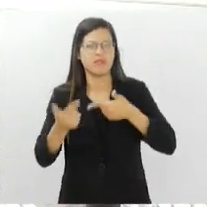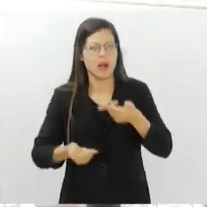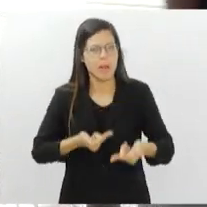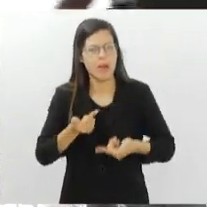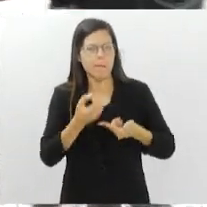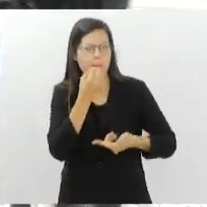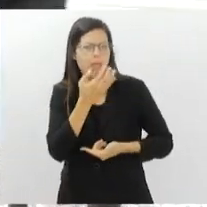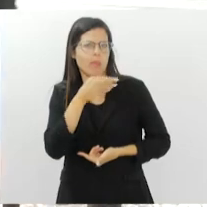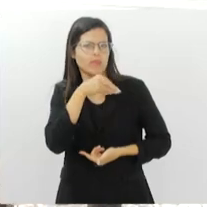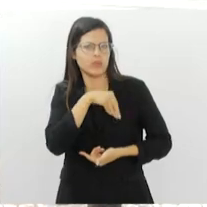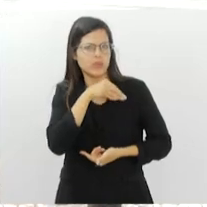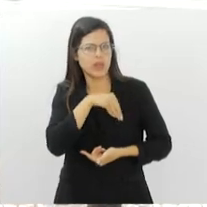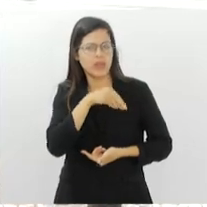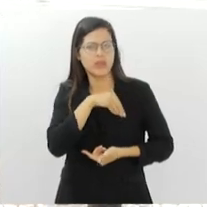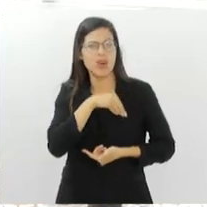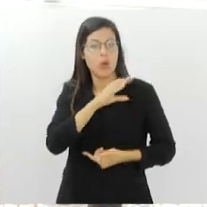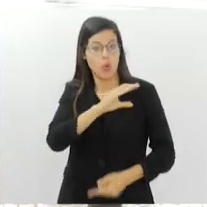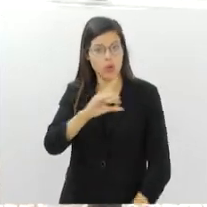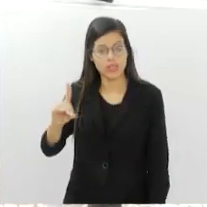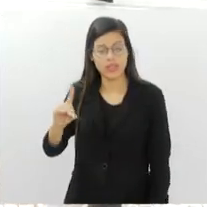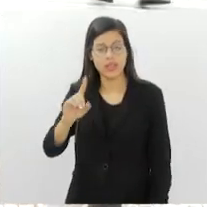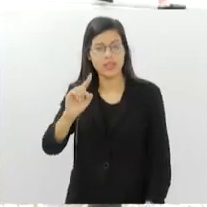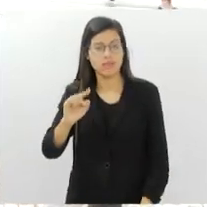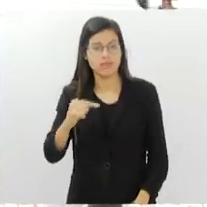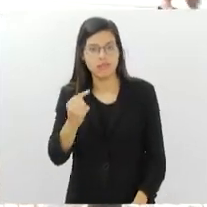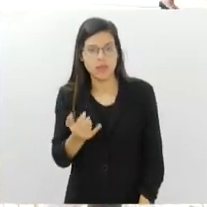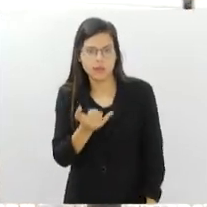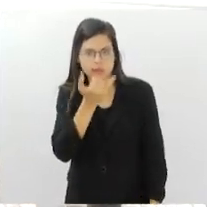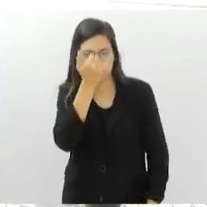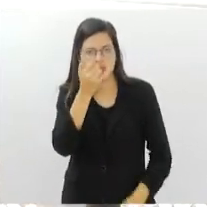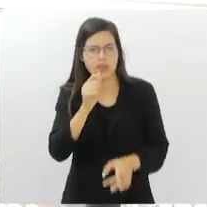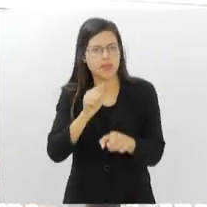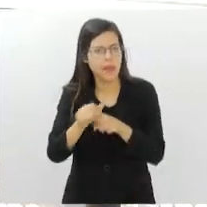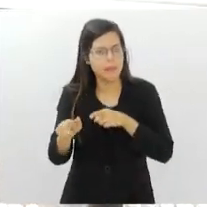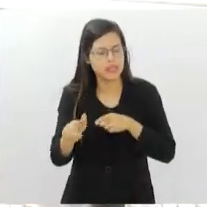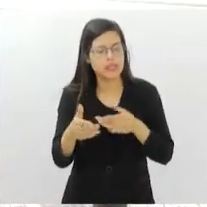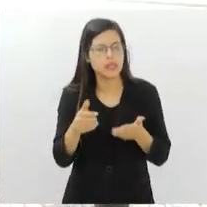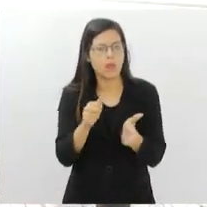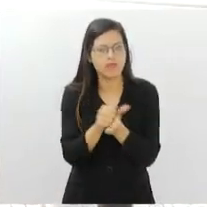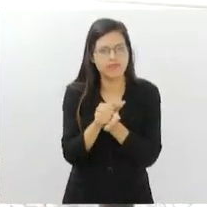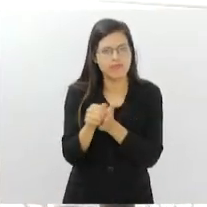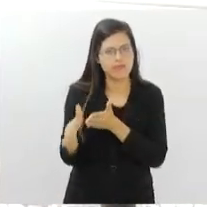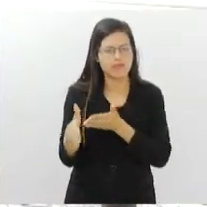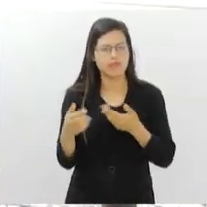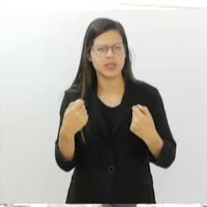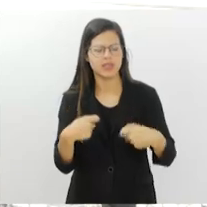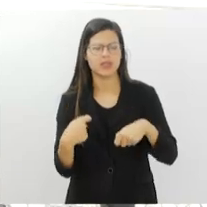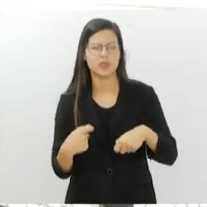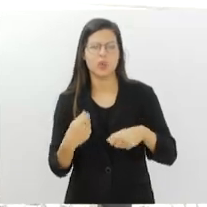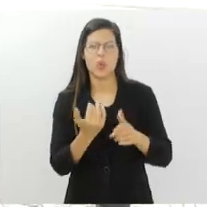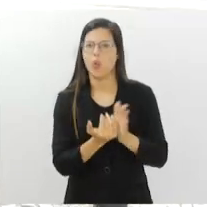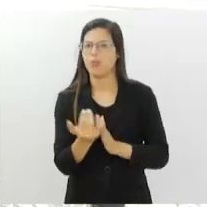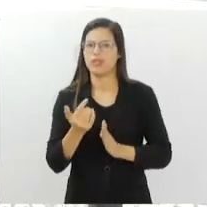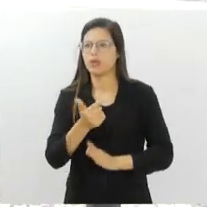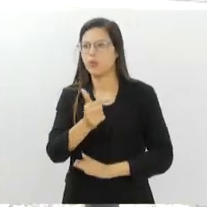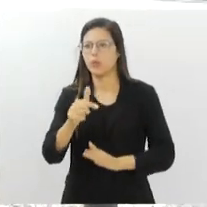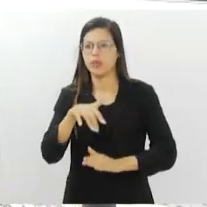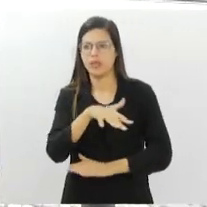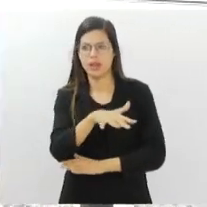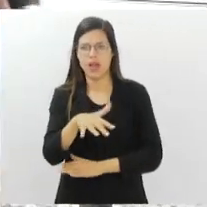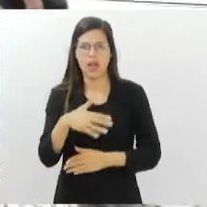comandava uma equipe, de repente uma demissão inesperada e ter que começar em uma nova área, um novo ramo. Como é que foi isso para você? Bom dia.